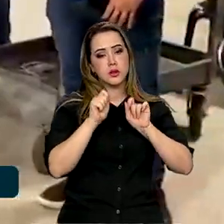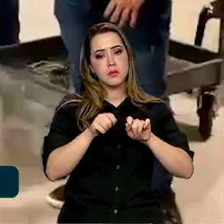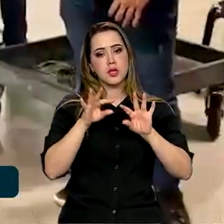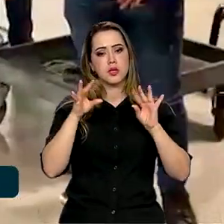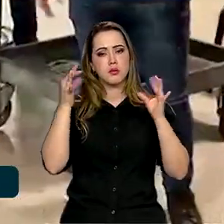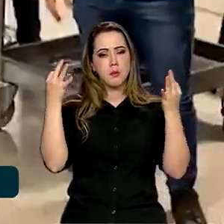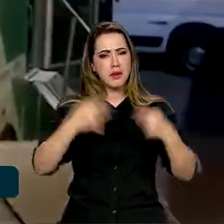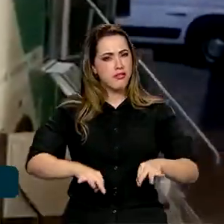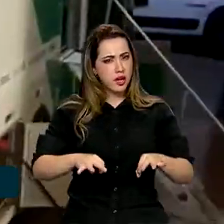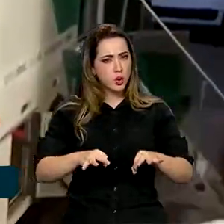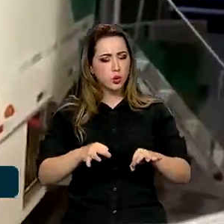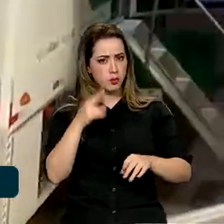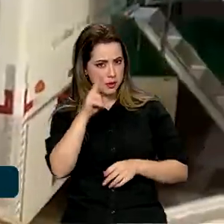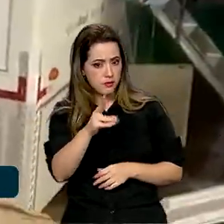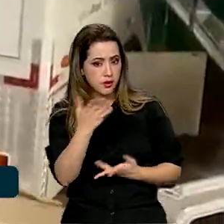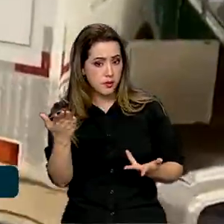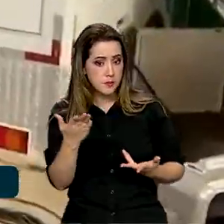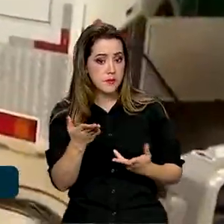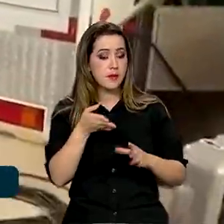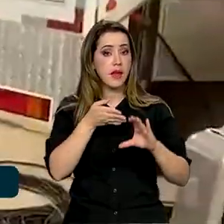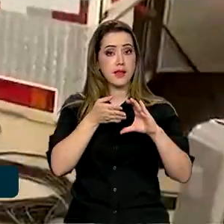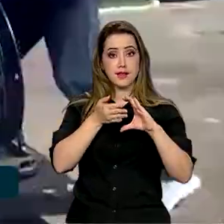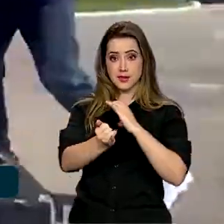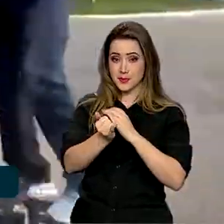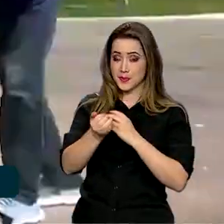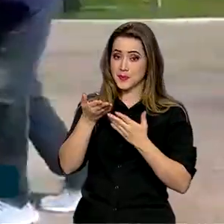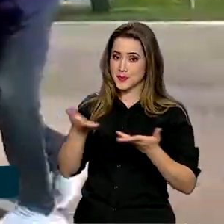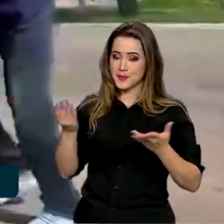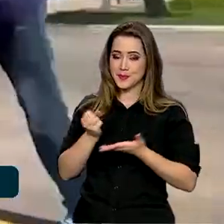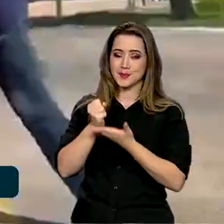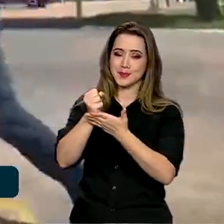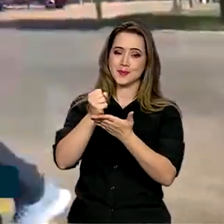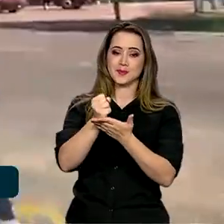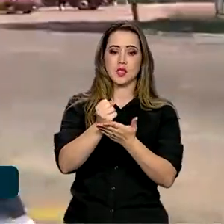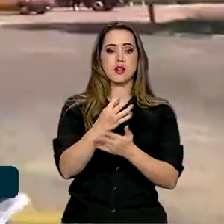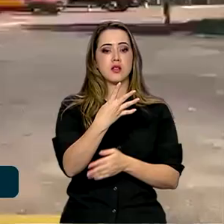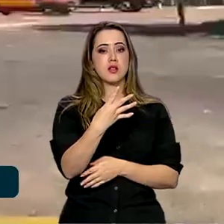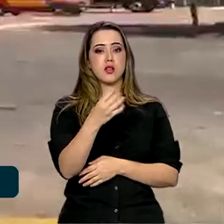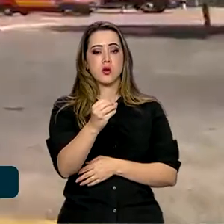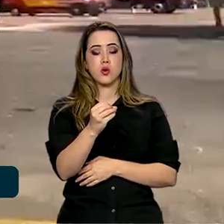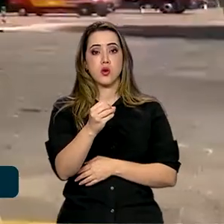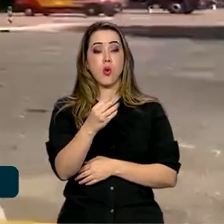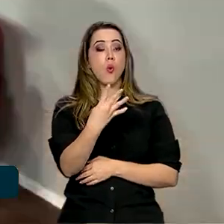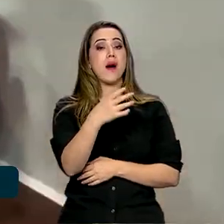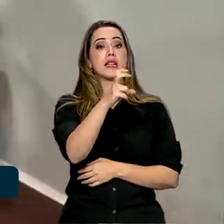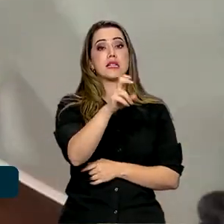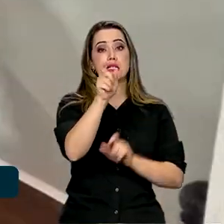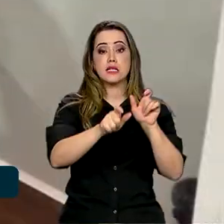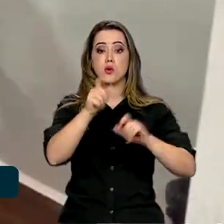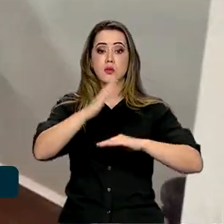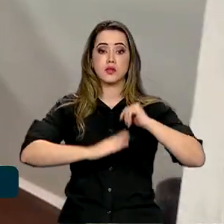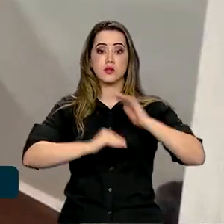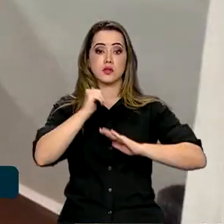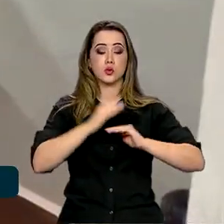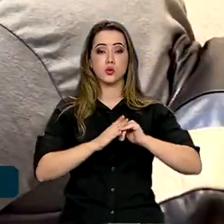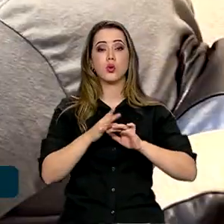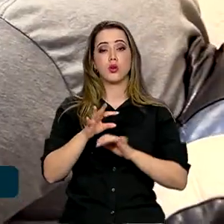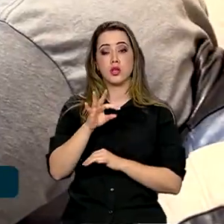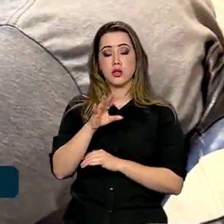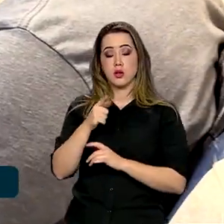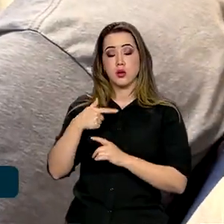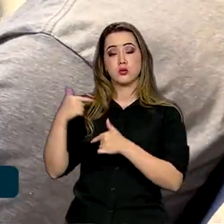perfeito no ar, a empresa Brasil de Comunicação disponibilizou 45 profissionais da área operacional,